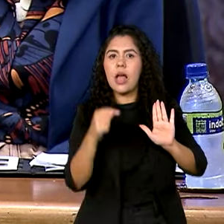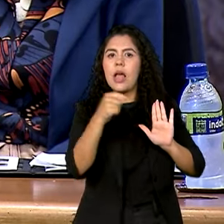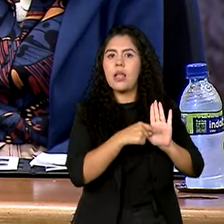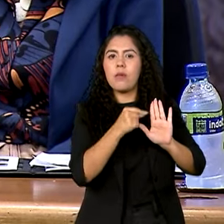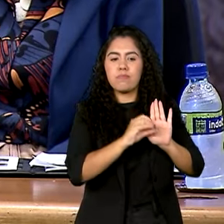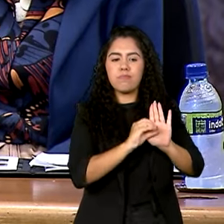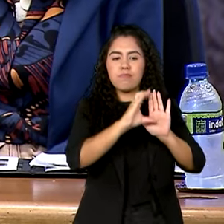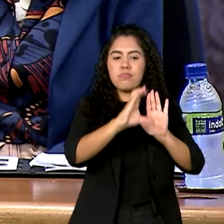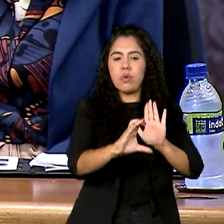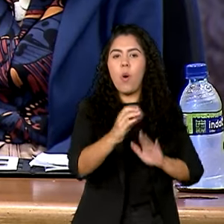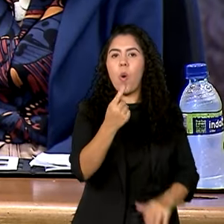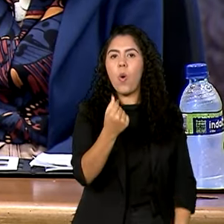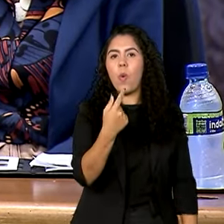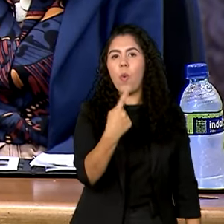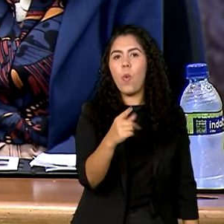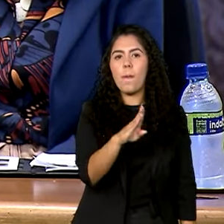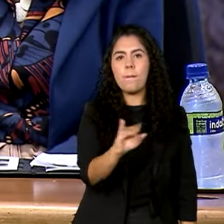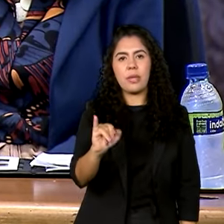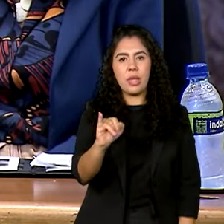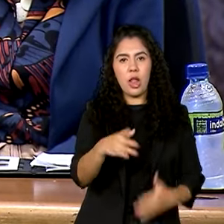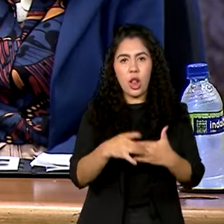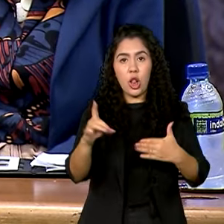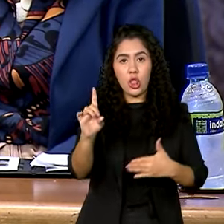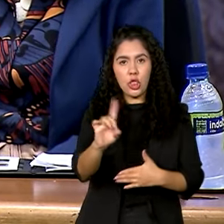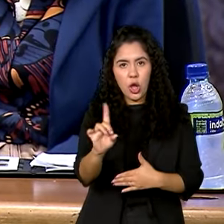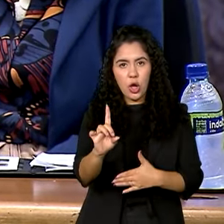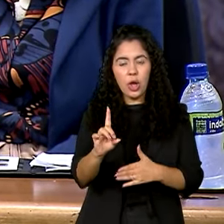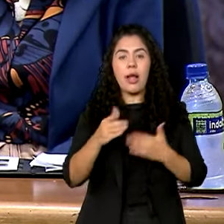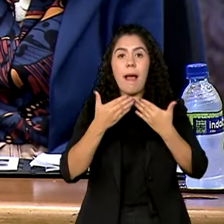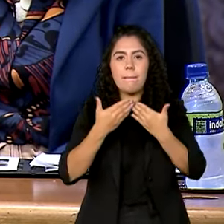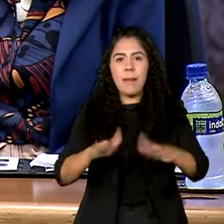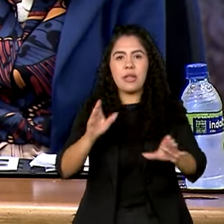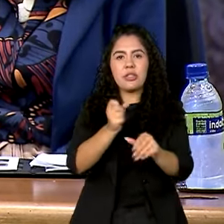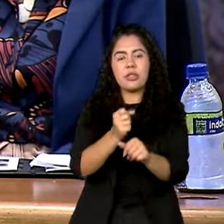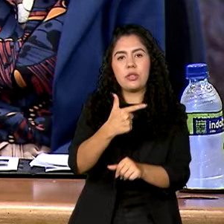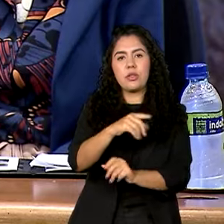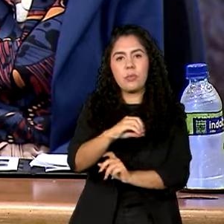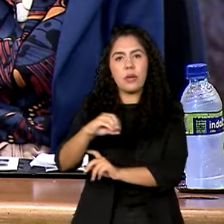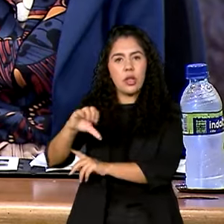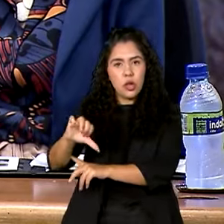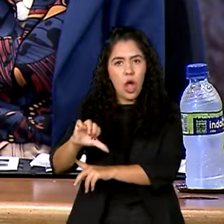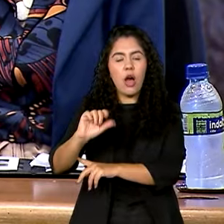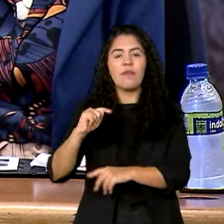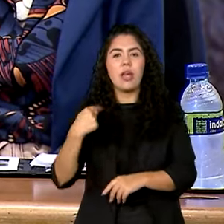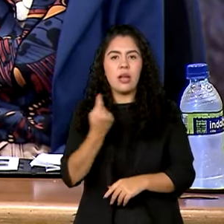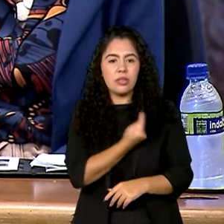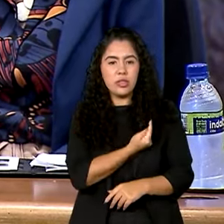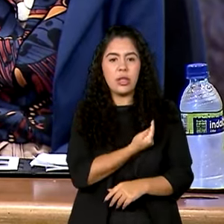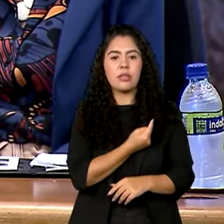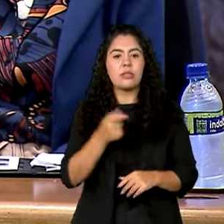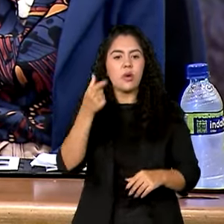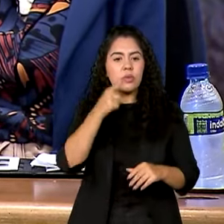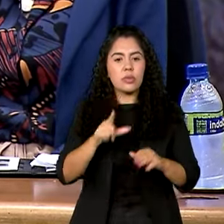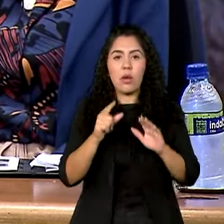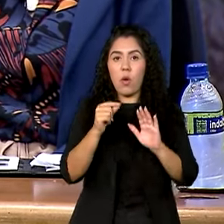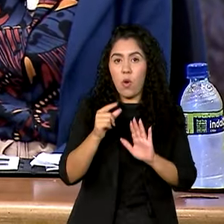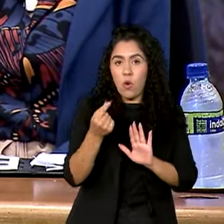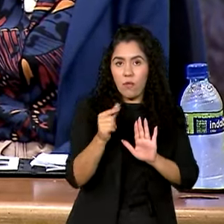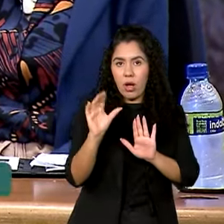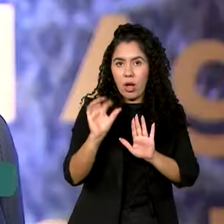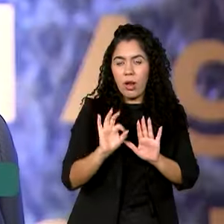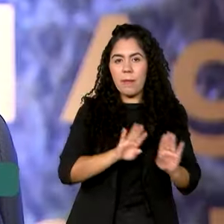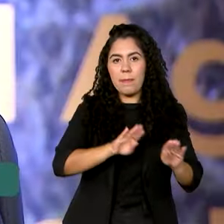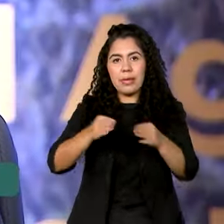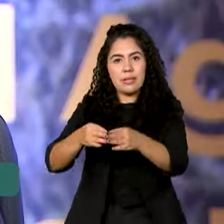bilhão de dólares. E aí, partir da Lei de 2009, gente comprometeu praticamente um terço desse orçamento destinado à agricultura